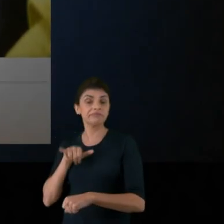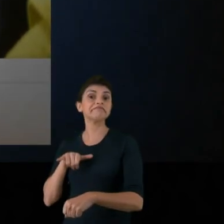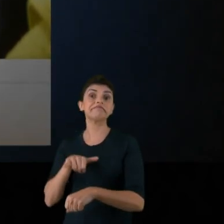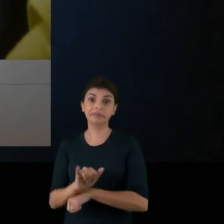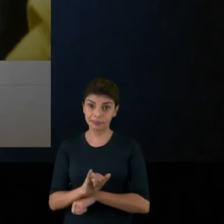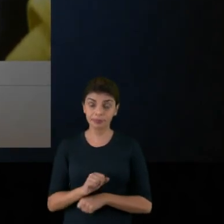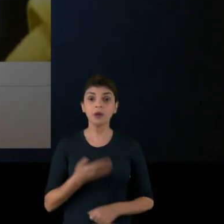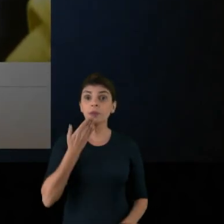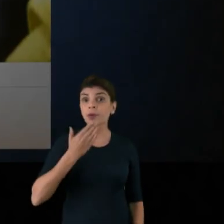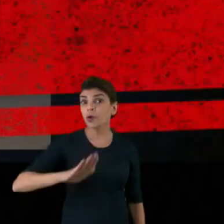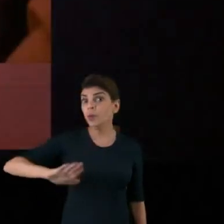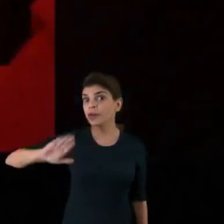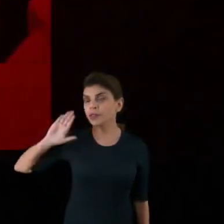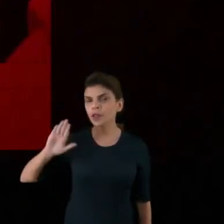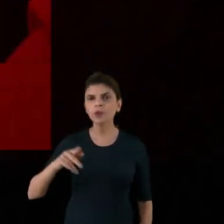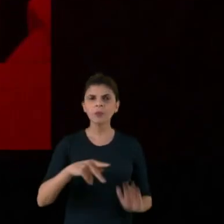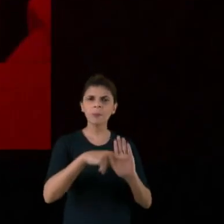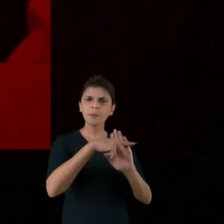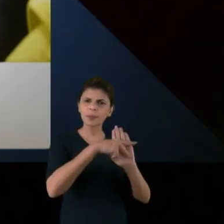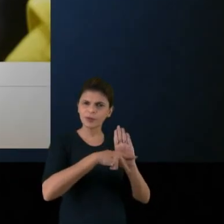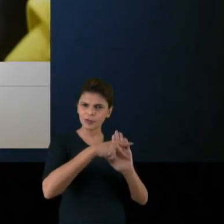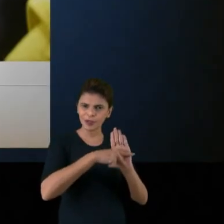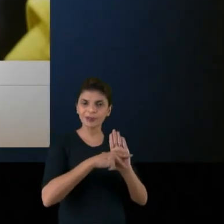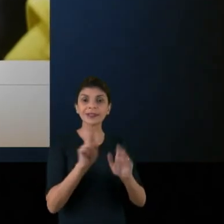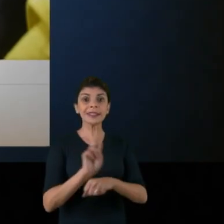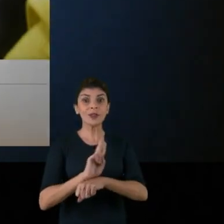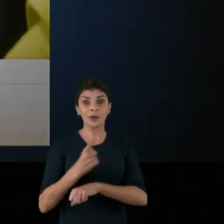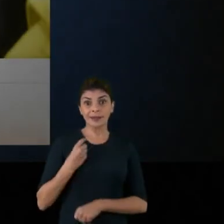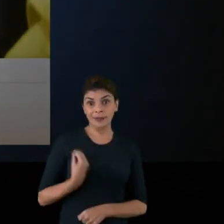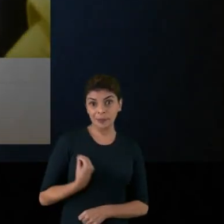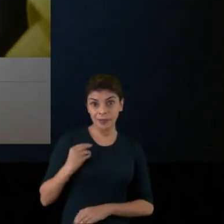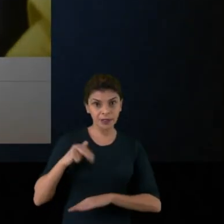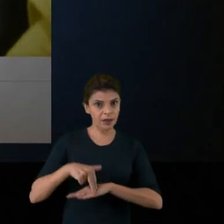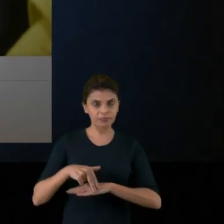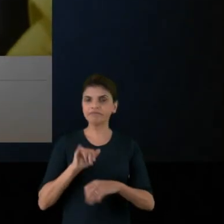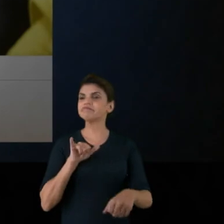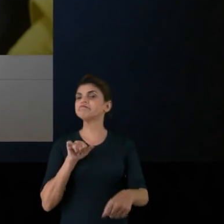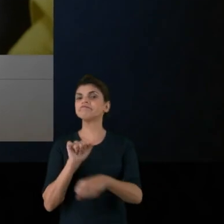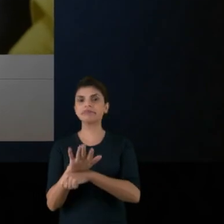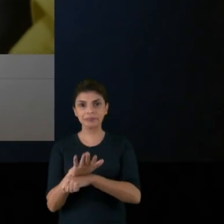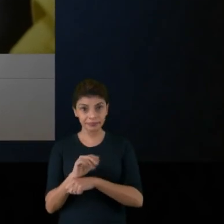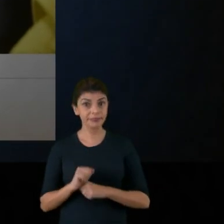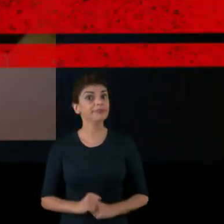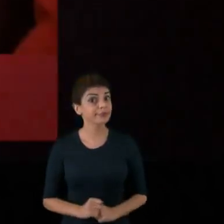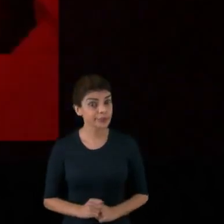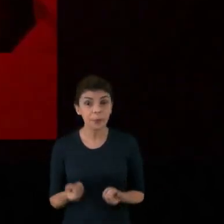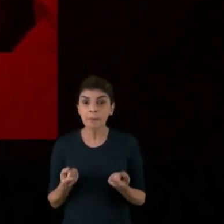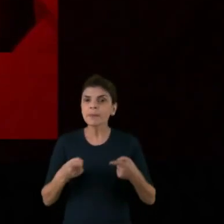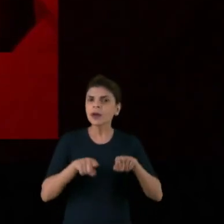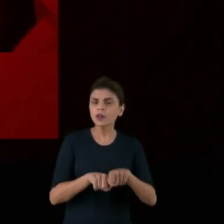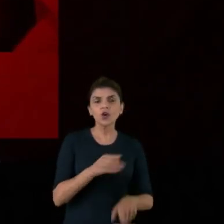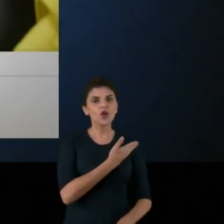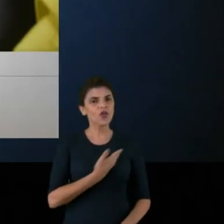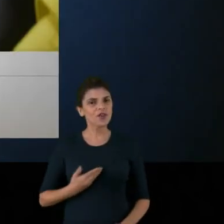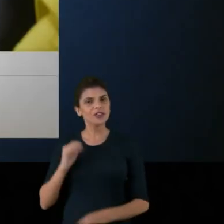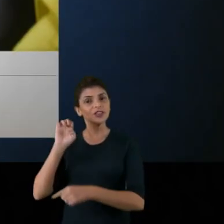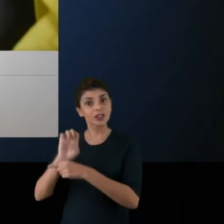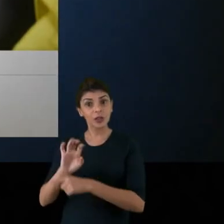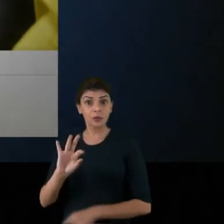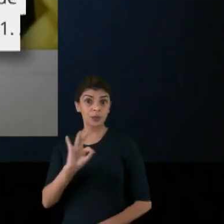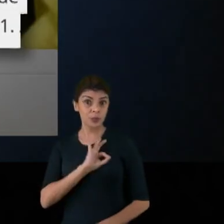armado de elite da guarda municipal. Não cumpriu. Prometeu expandir o programa Segurança Presente.